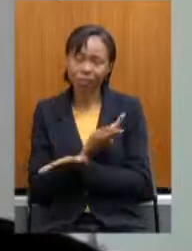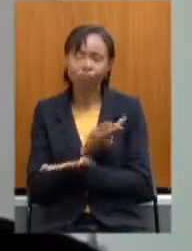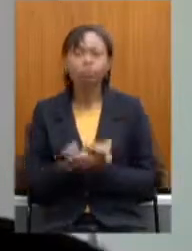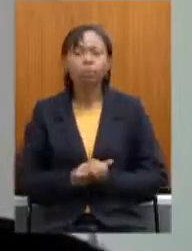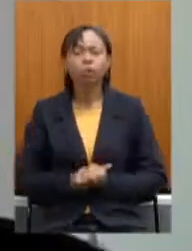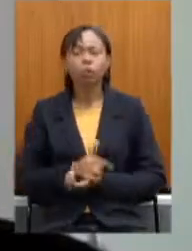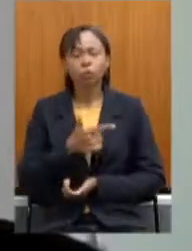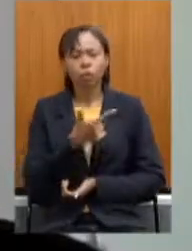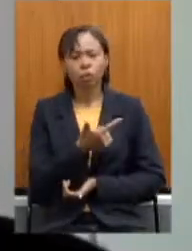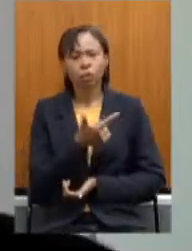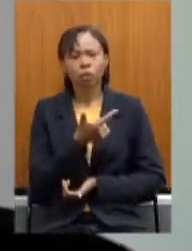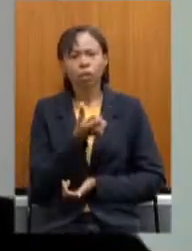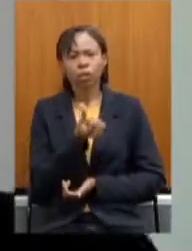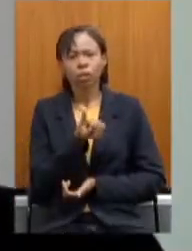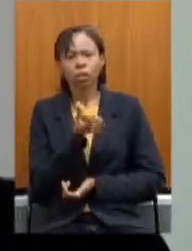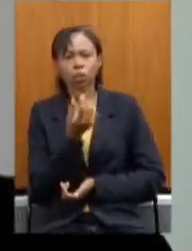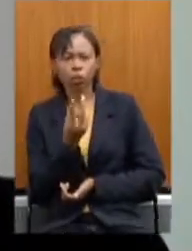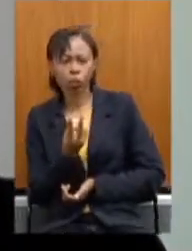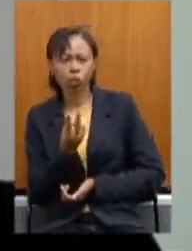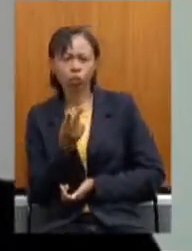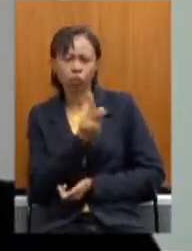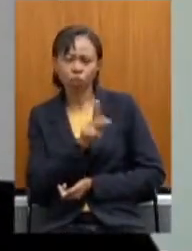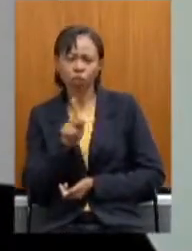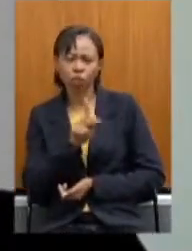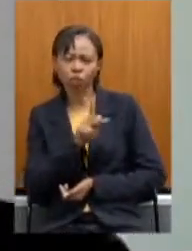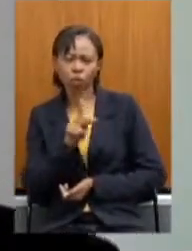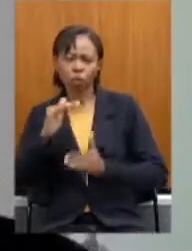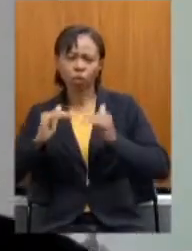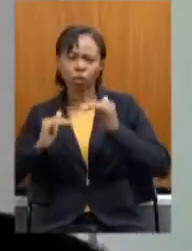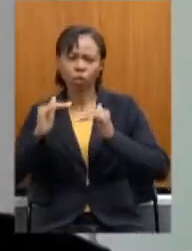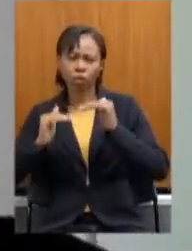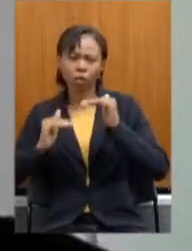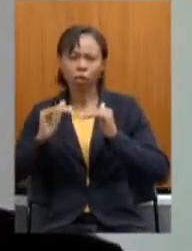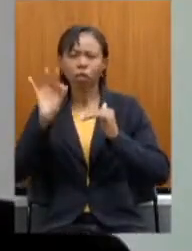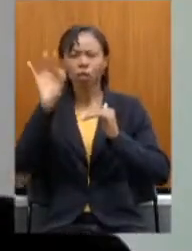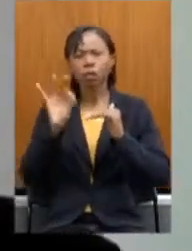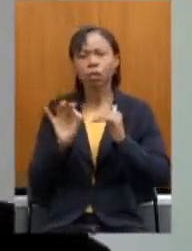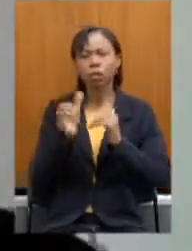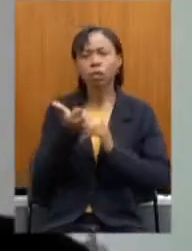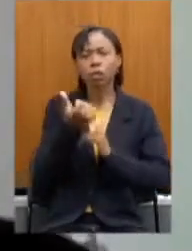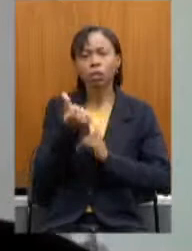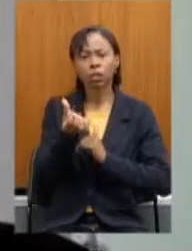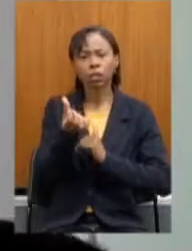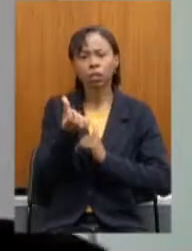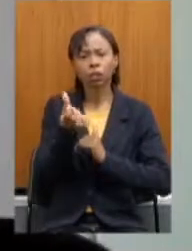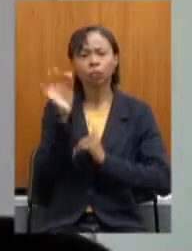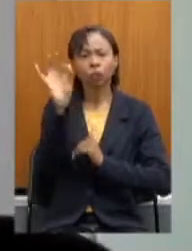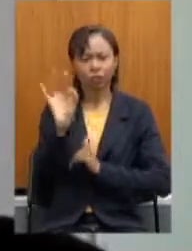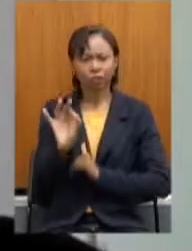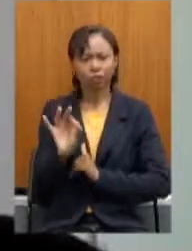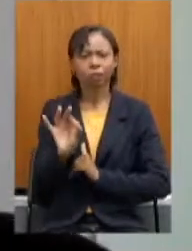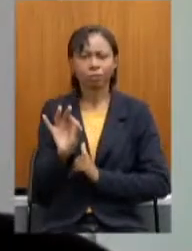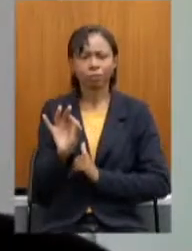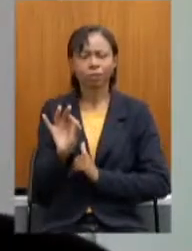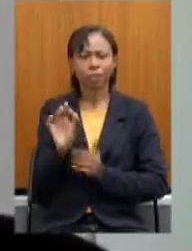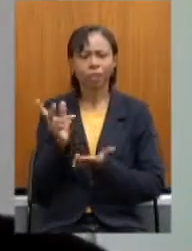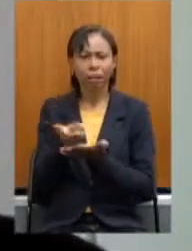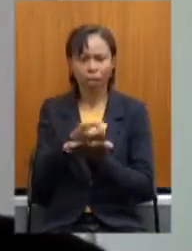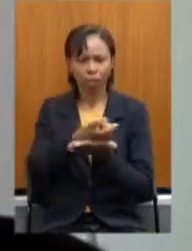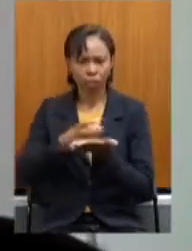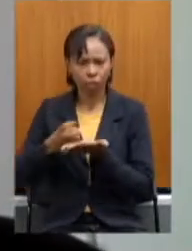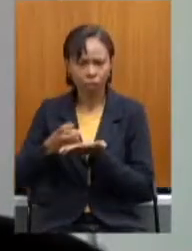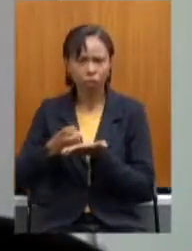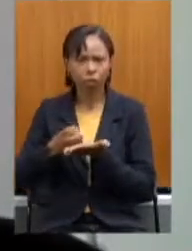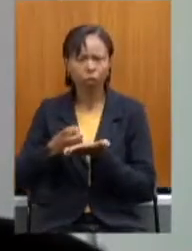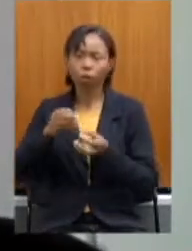262 professores vão cair na faixa de incidência da alíquota de 16%, com um impacto que vai